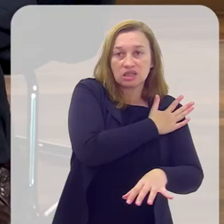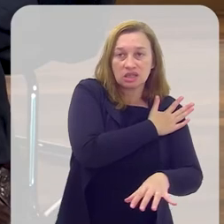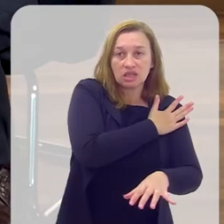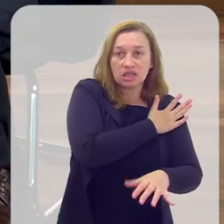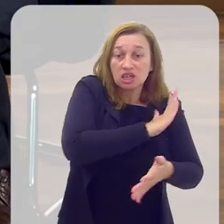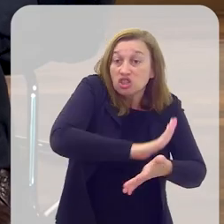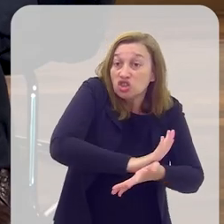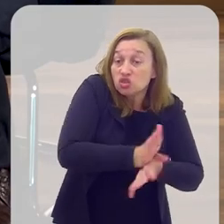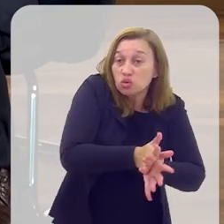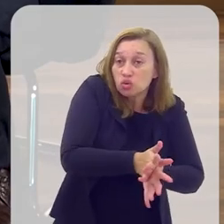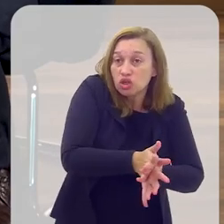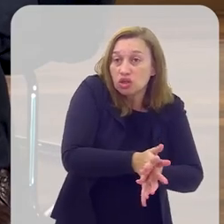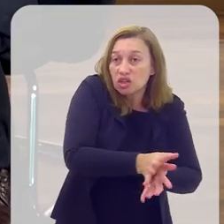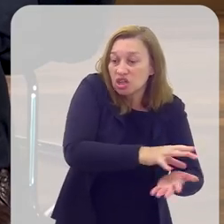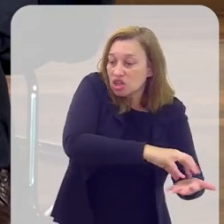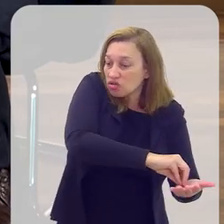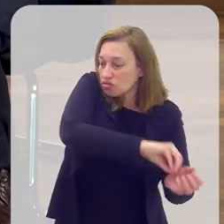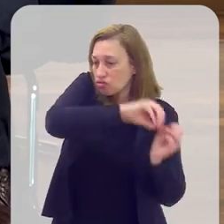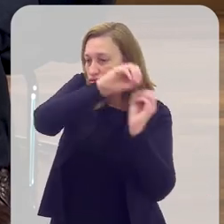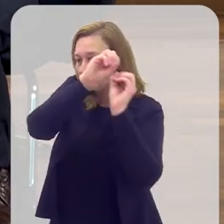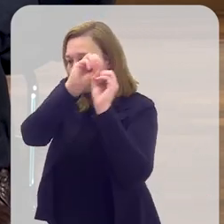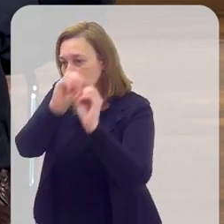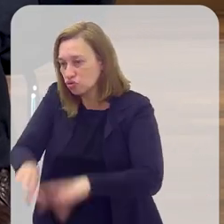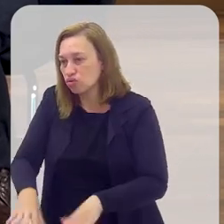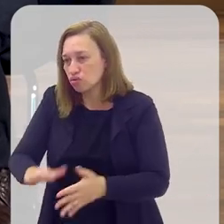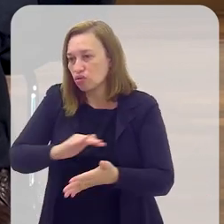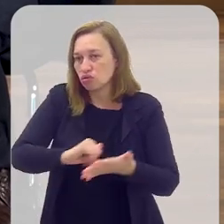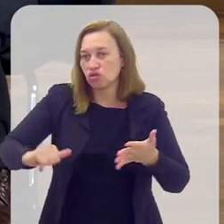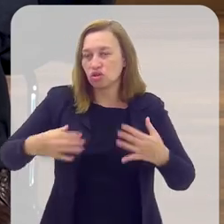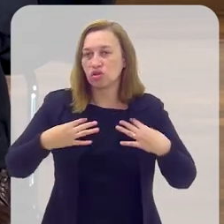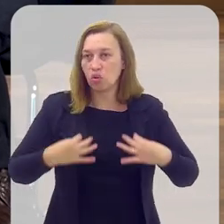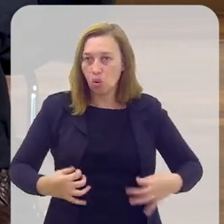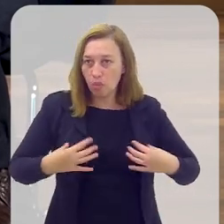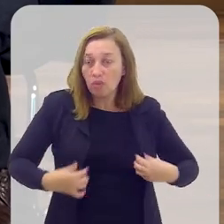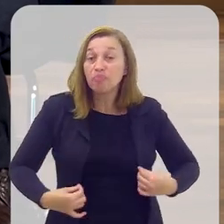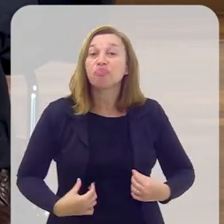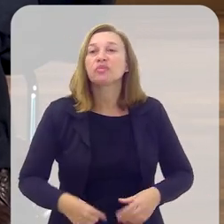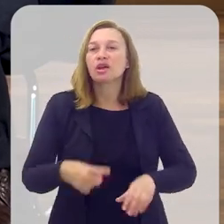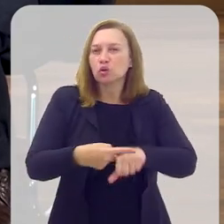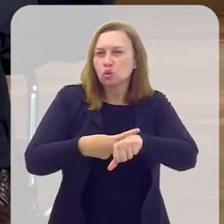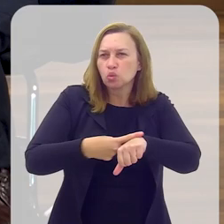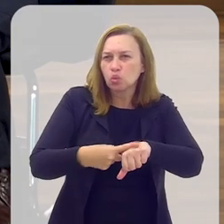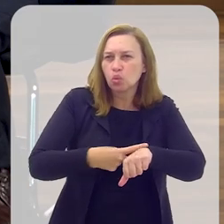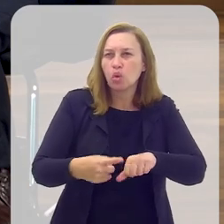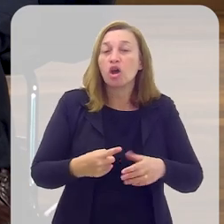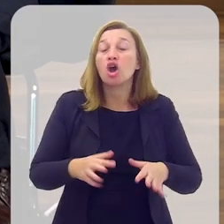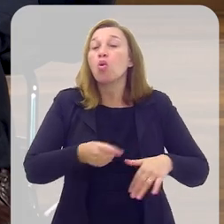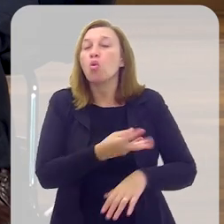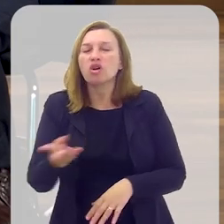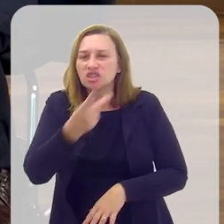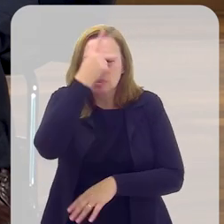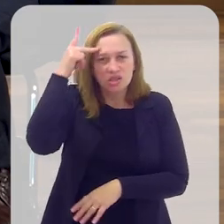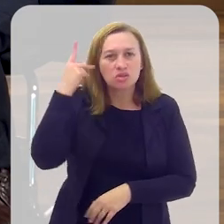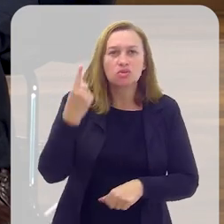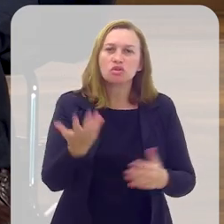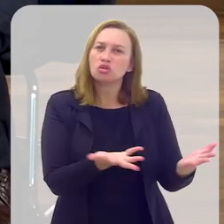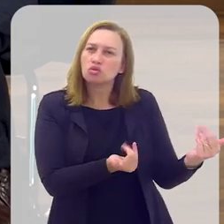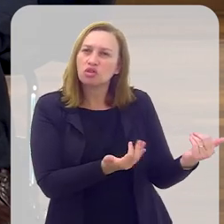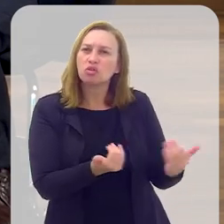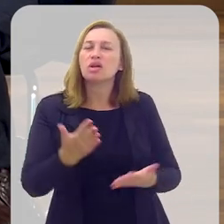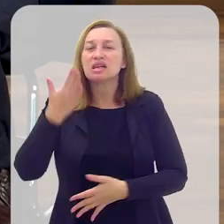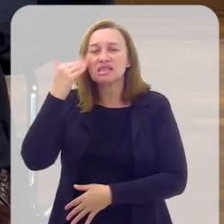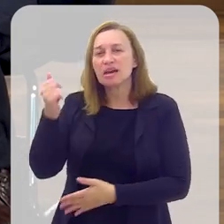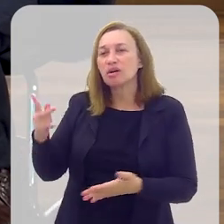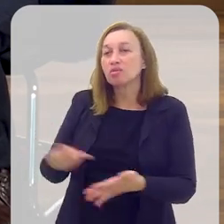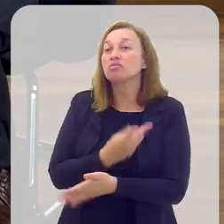comunistas, foram despidos e jogados no chão, peças censuradas. Quantas pessoas da juventude sabem tudo o que